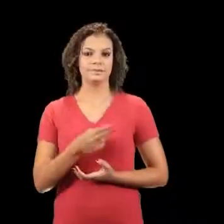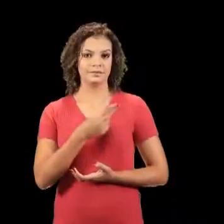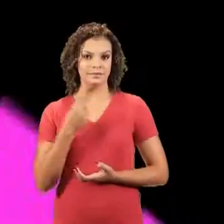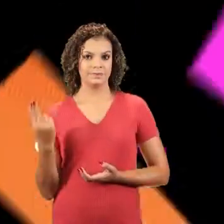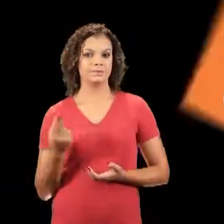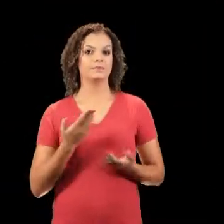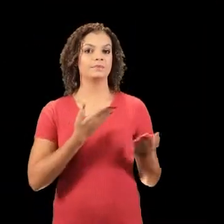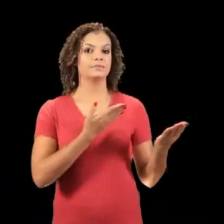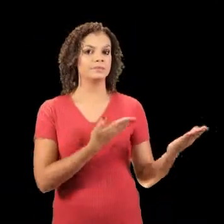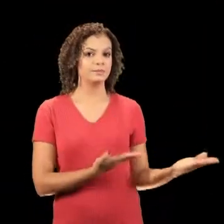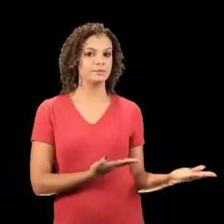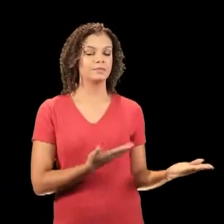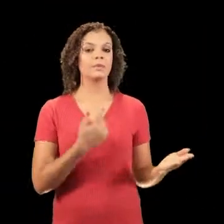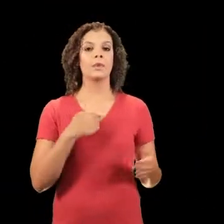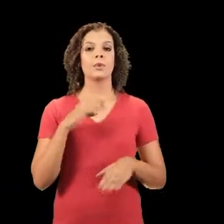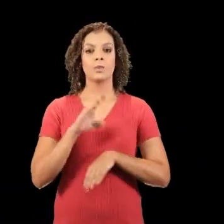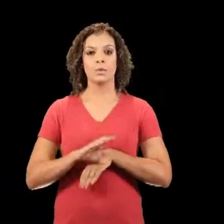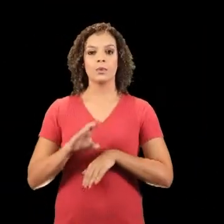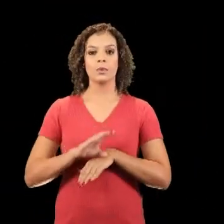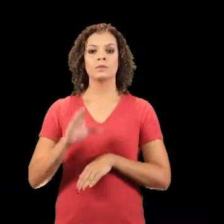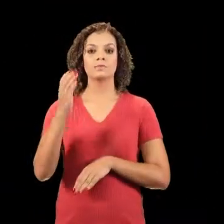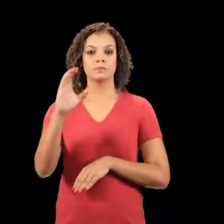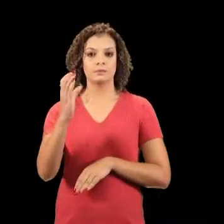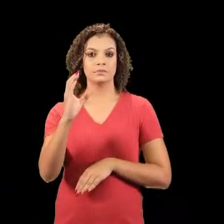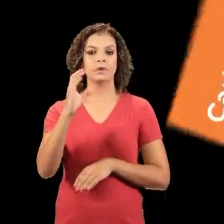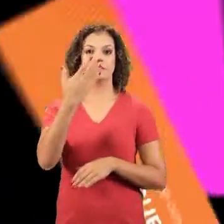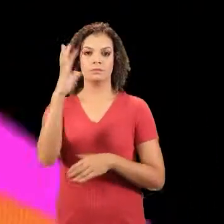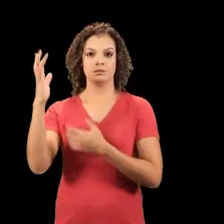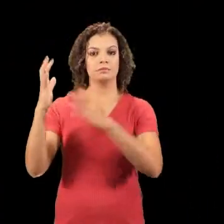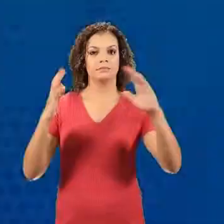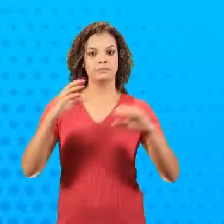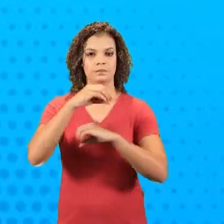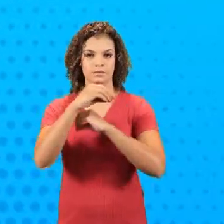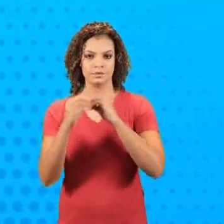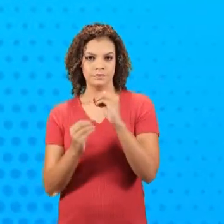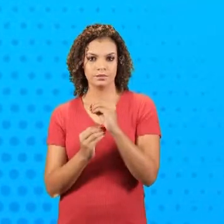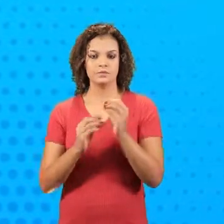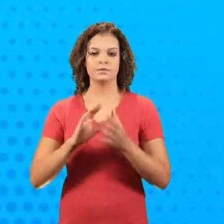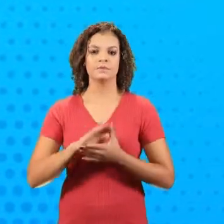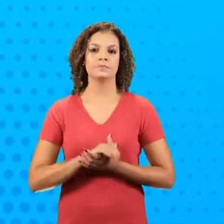Meu nome é Carlos Eduardo, eu sou do curso de Ciências Ambientais da UFG.